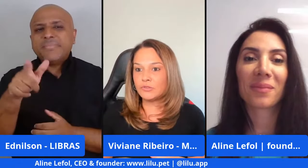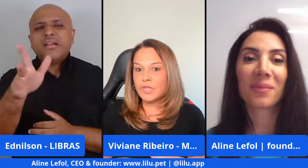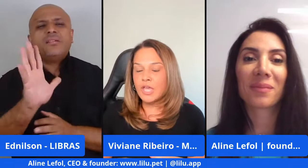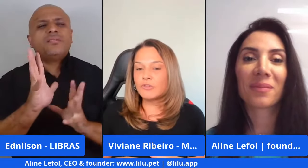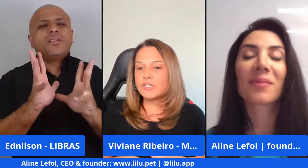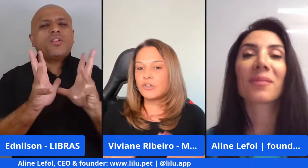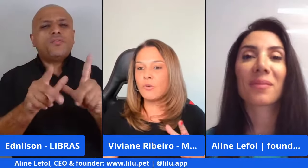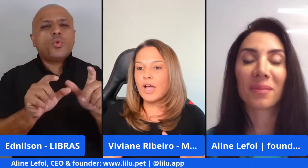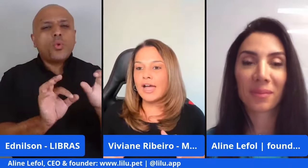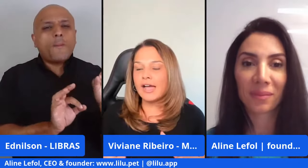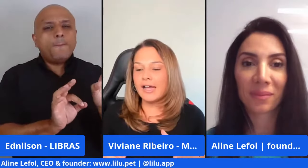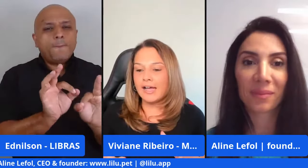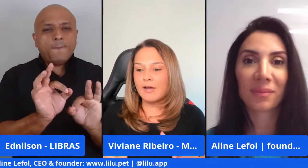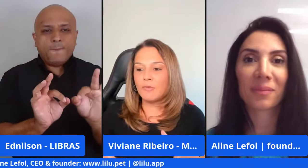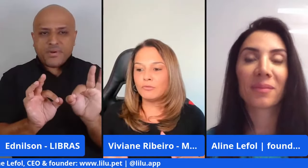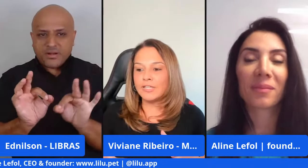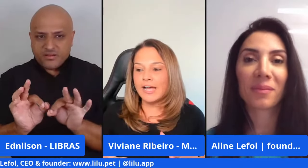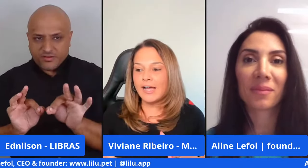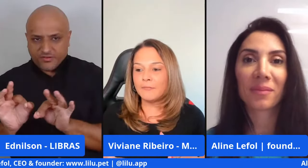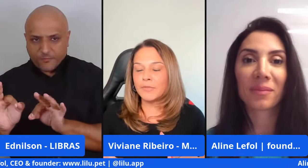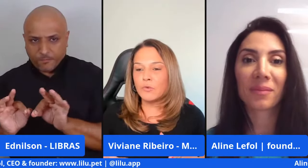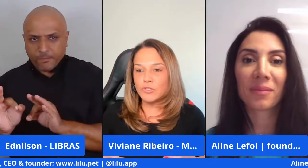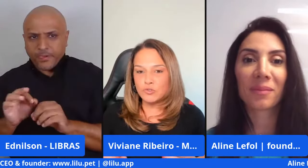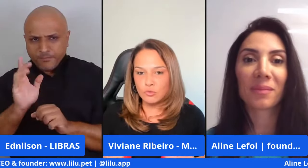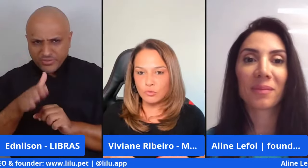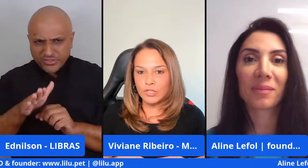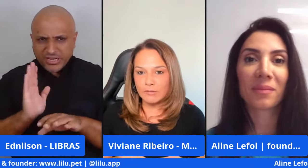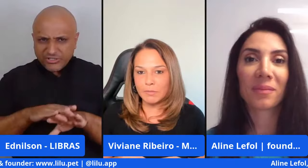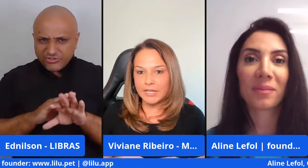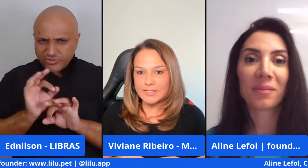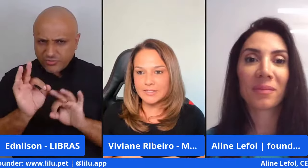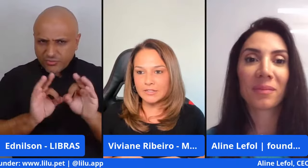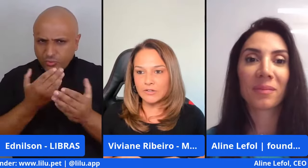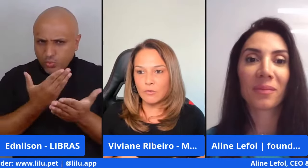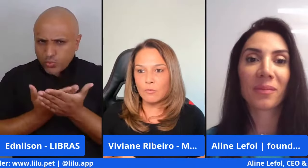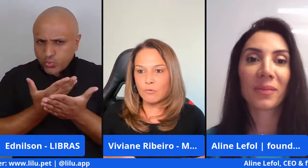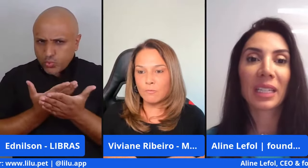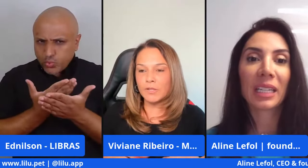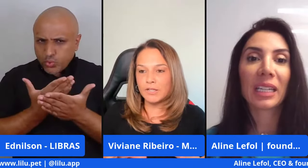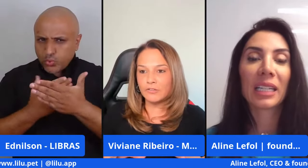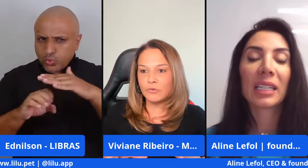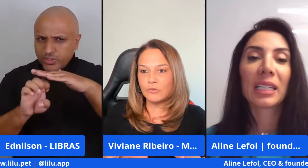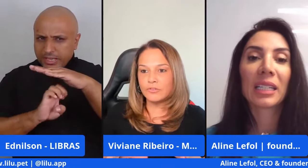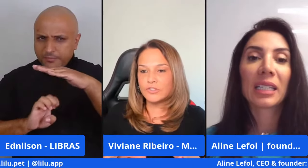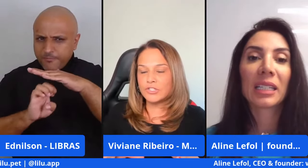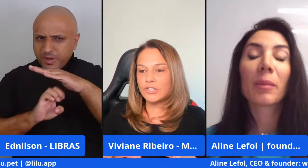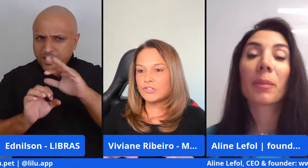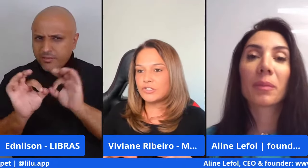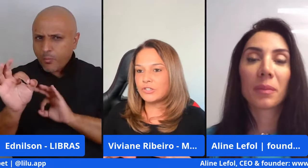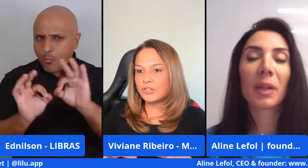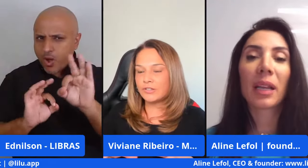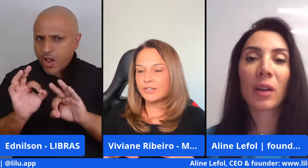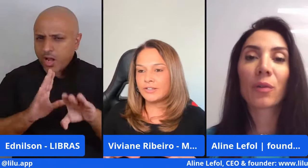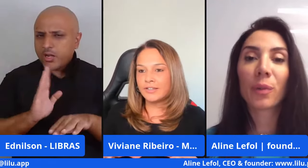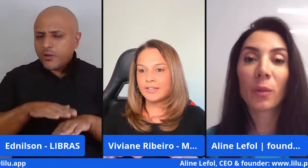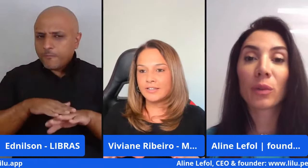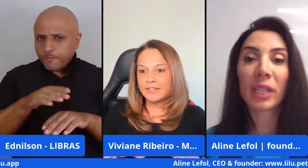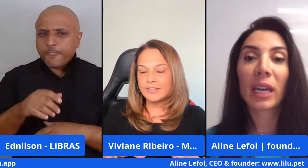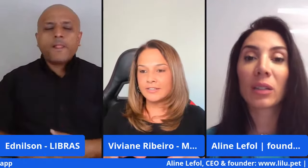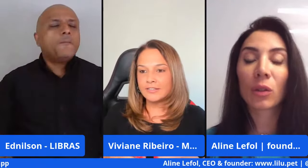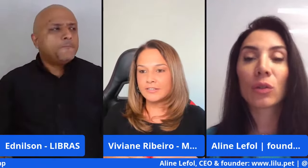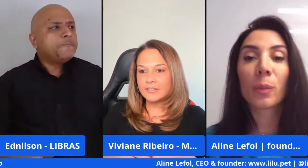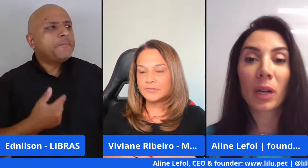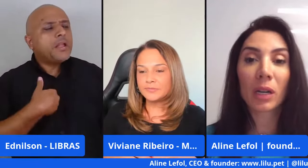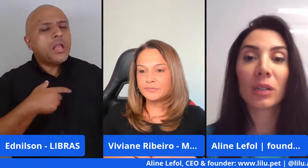planejamento, você chegou a montar um estudo da empresa, o plano de... Eu